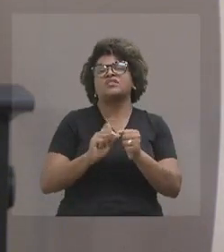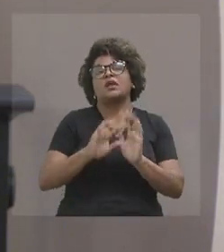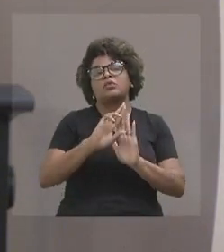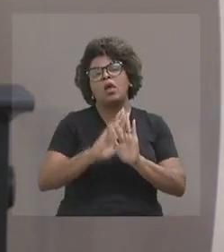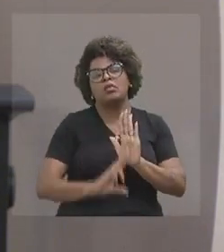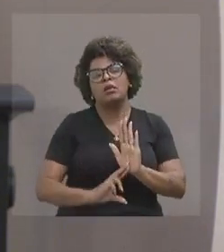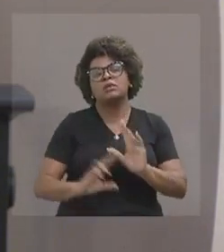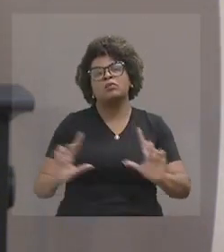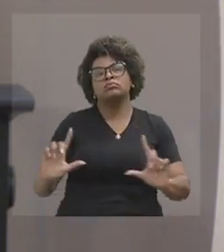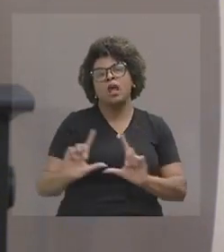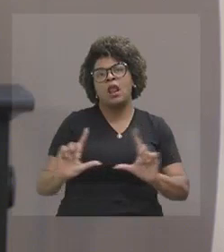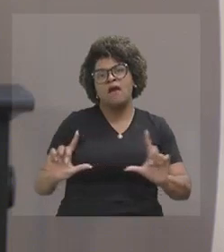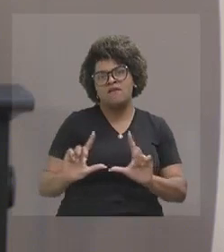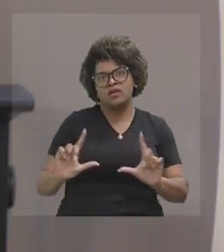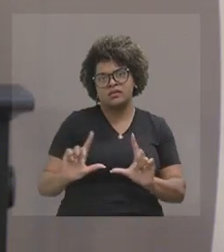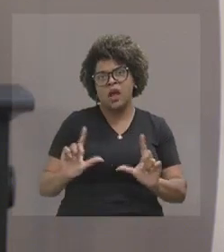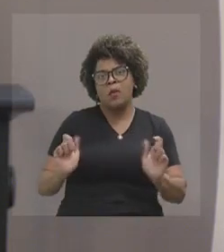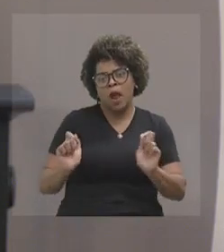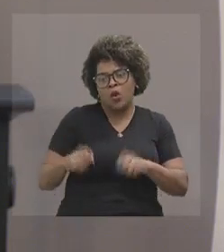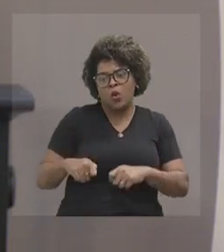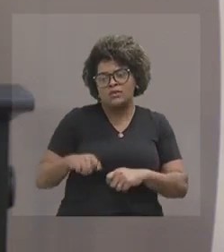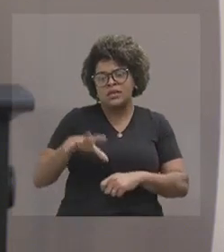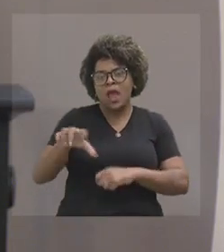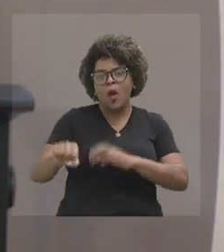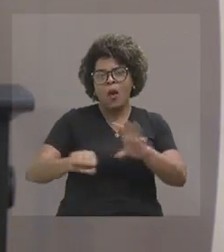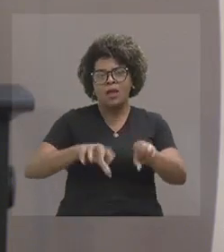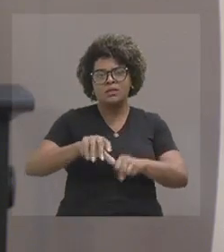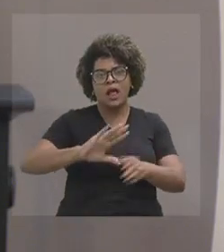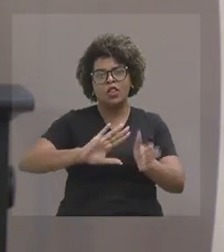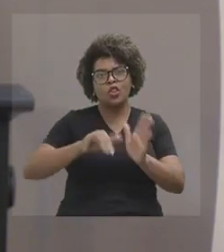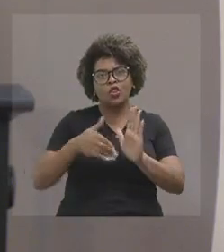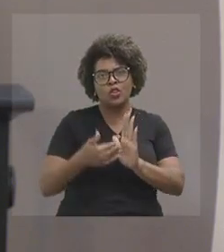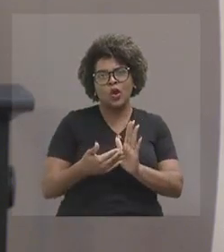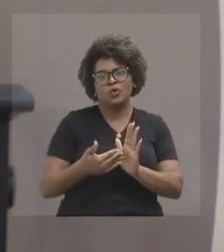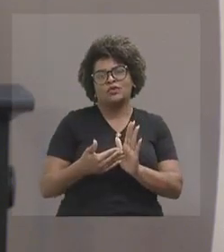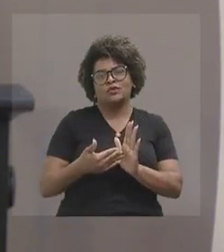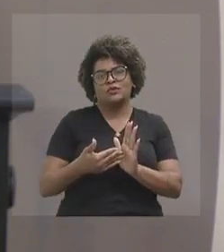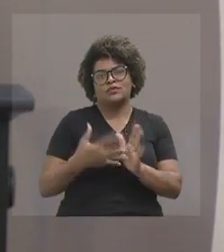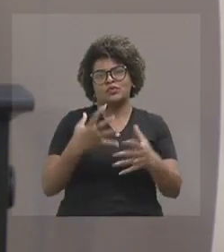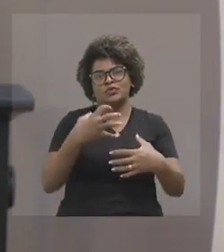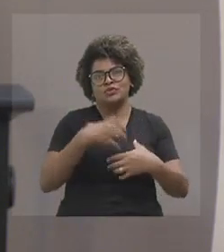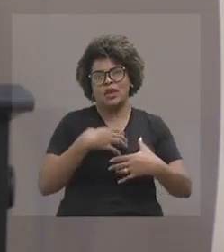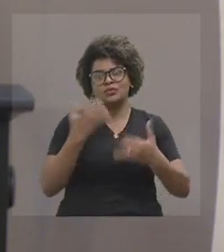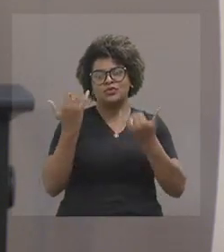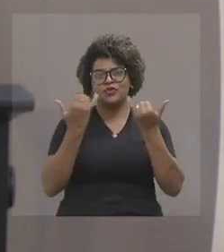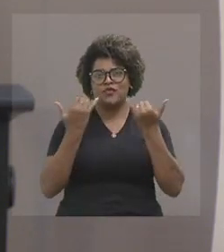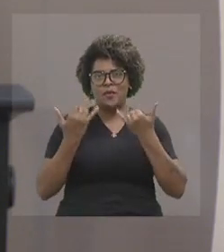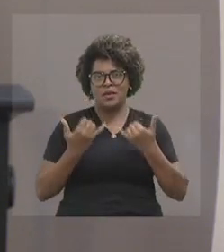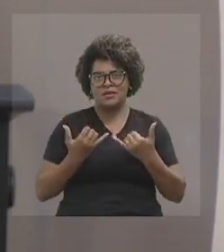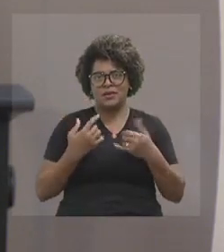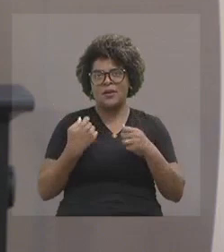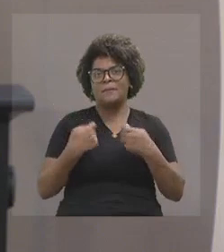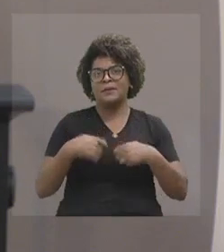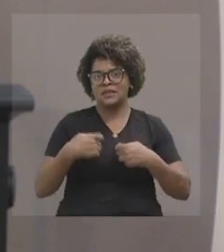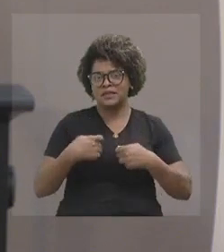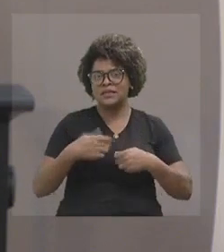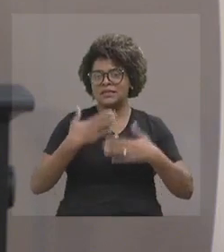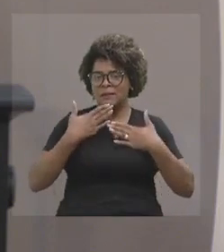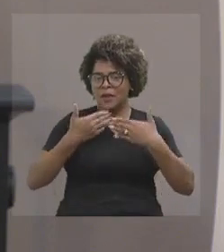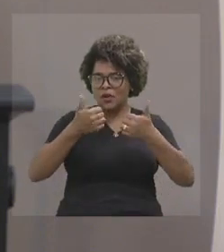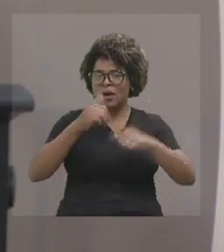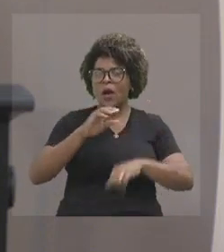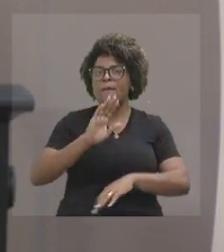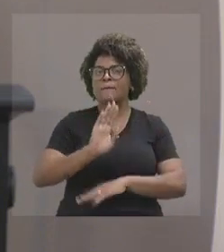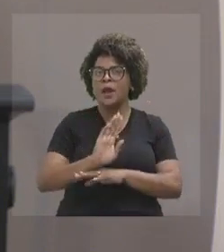interior para a gente poder estar em todos os veículos, porque não adianta só informar a região metropolitana, gente tem que informar todos